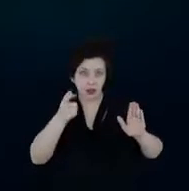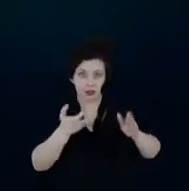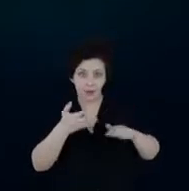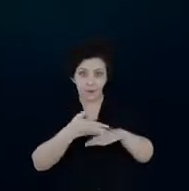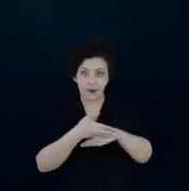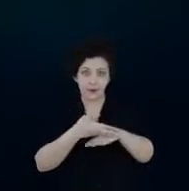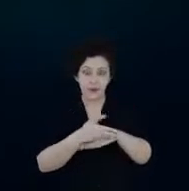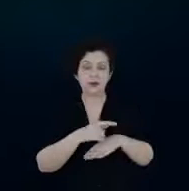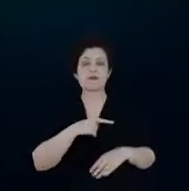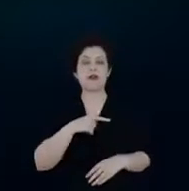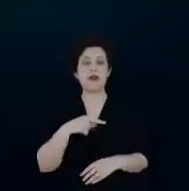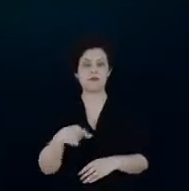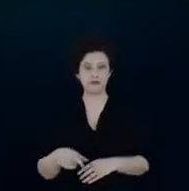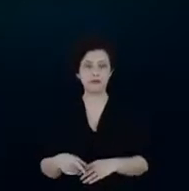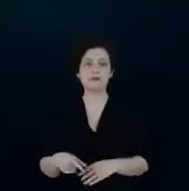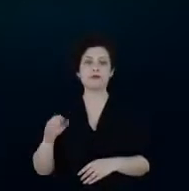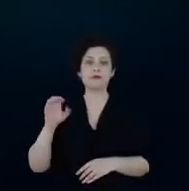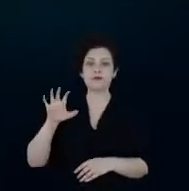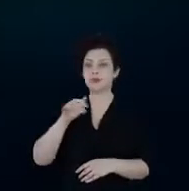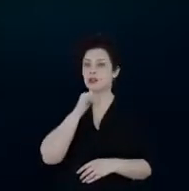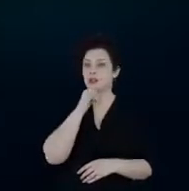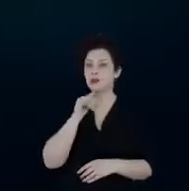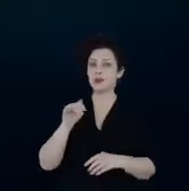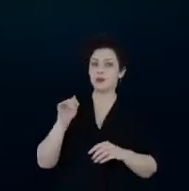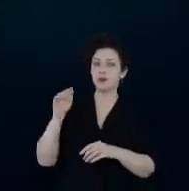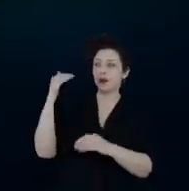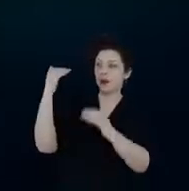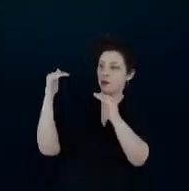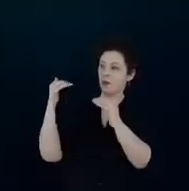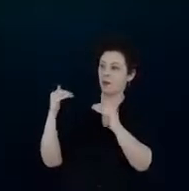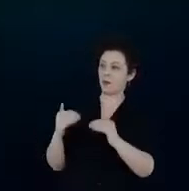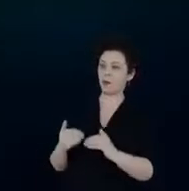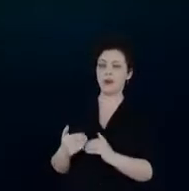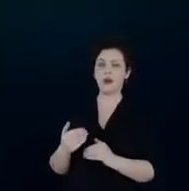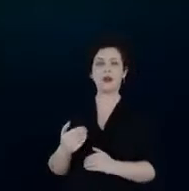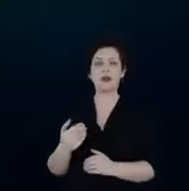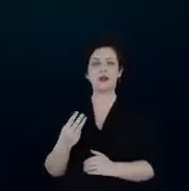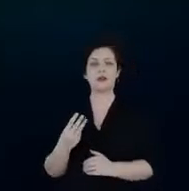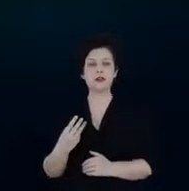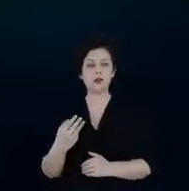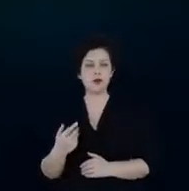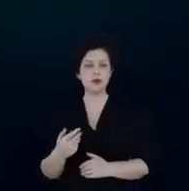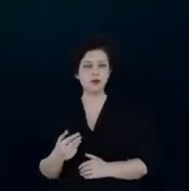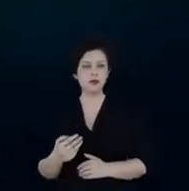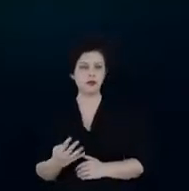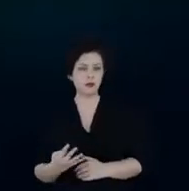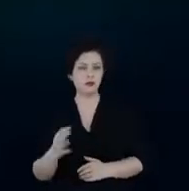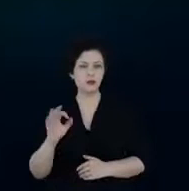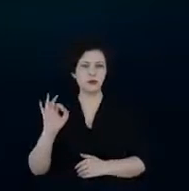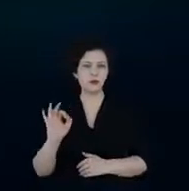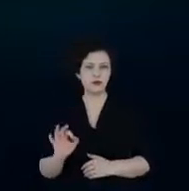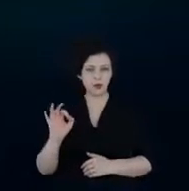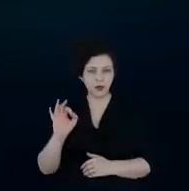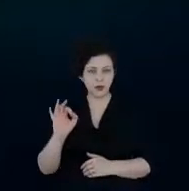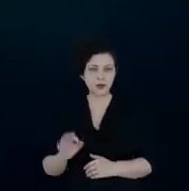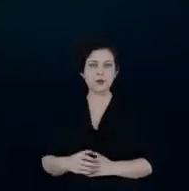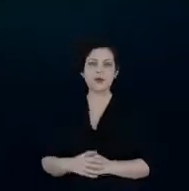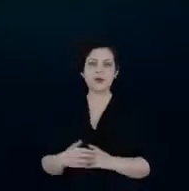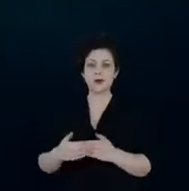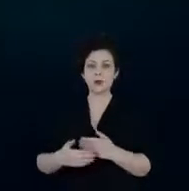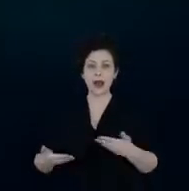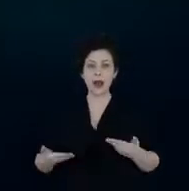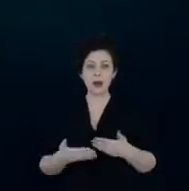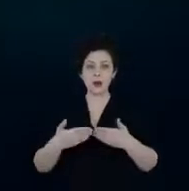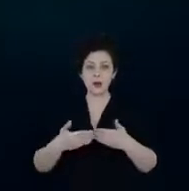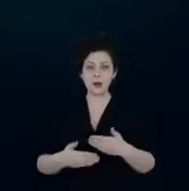a relação que está apresentada aí, representando 34% das distribuidoras do país, aproximadamente. E, a partir de agora, ela